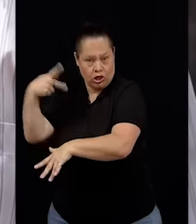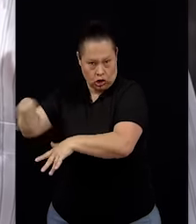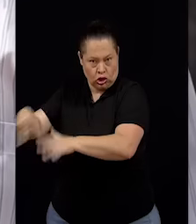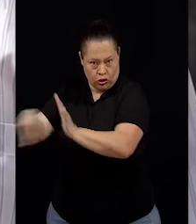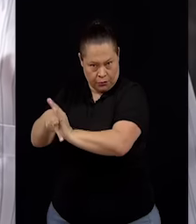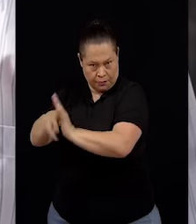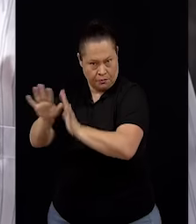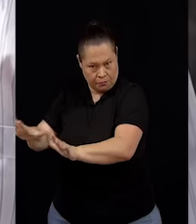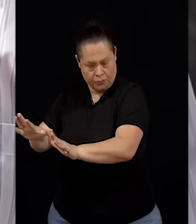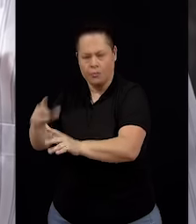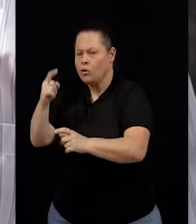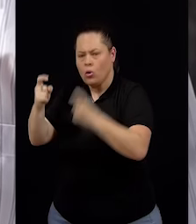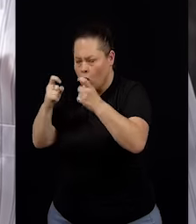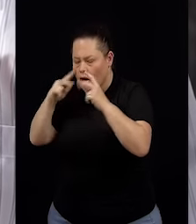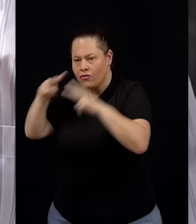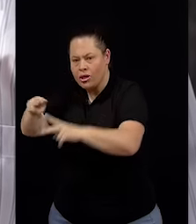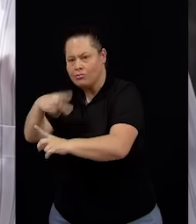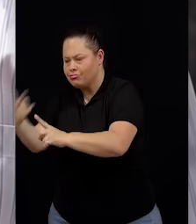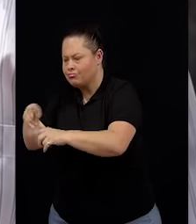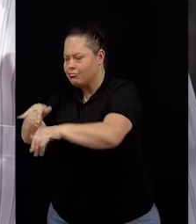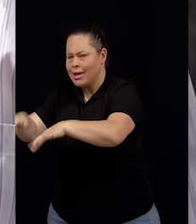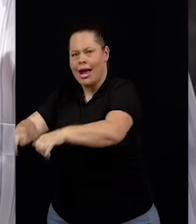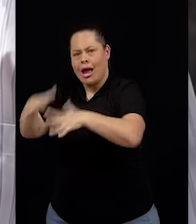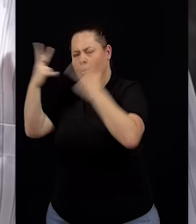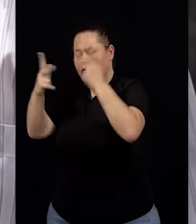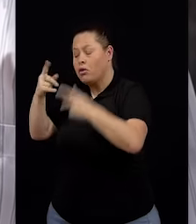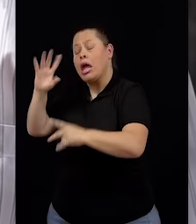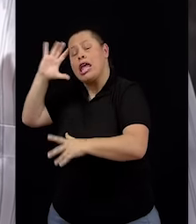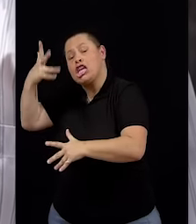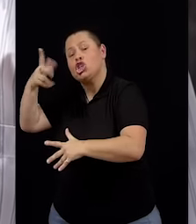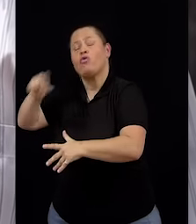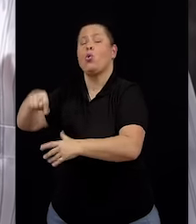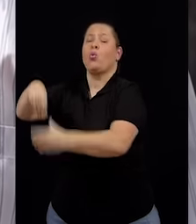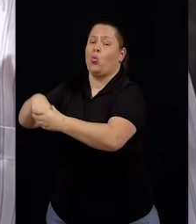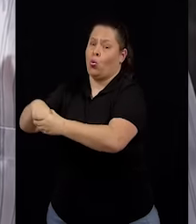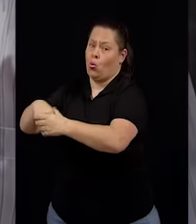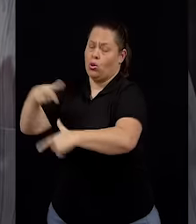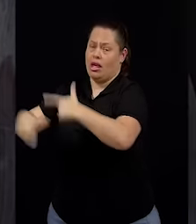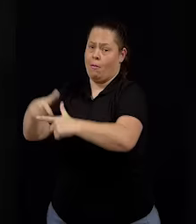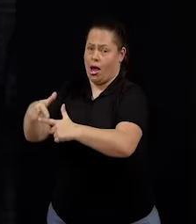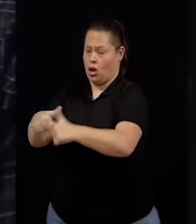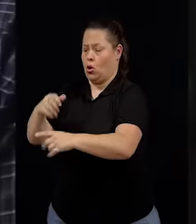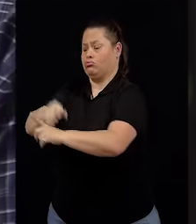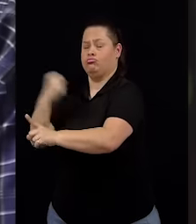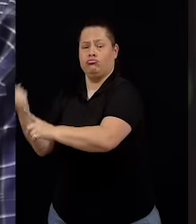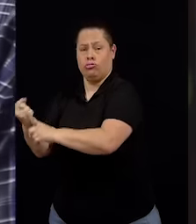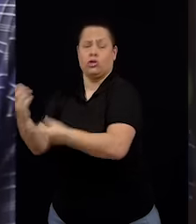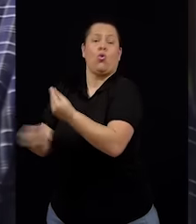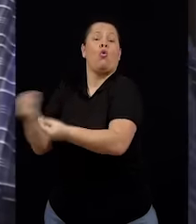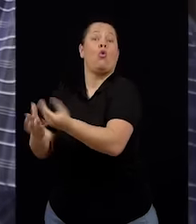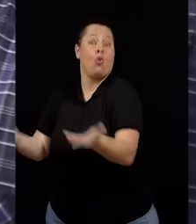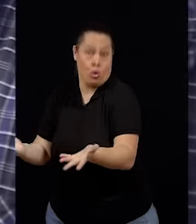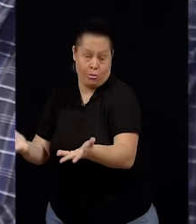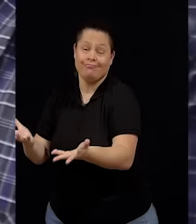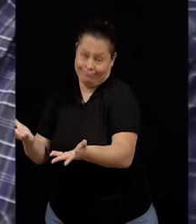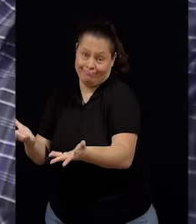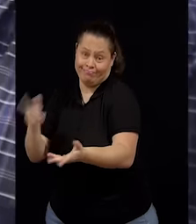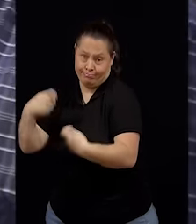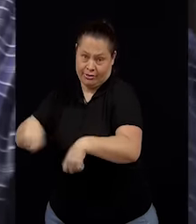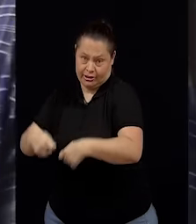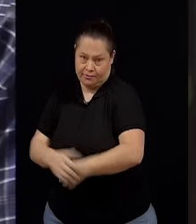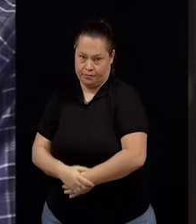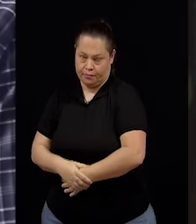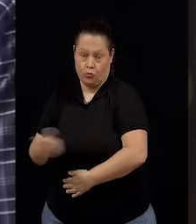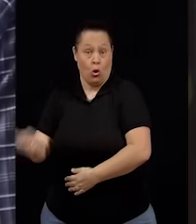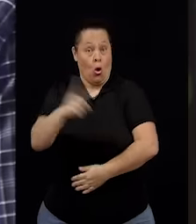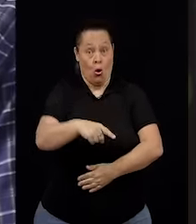do Povo de Deus decidem como caminho, como prioridade de evangelização na Arquidiocese. O vicariato, Episcopal para